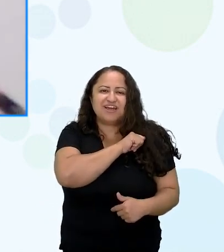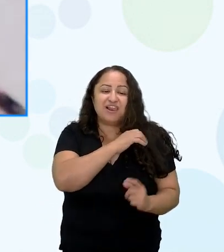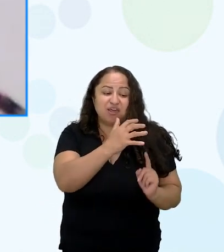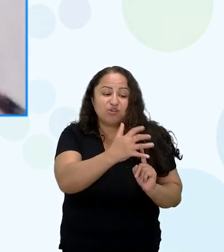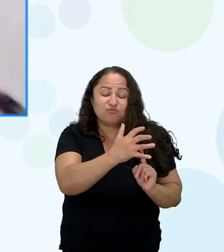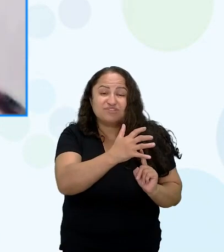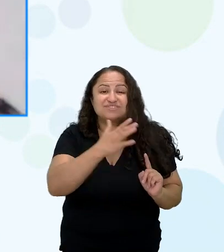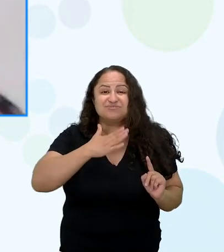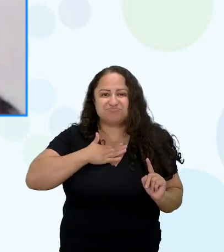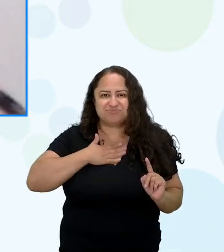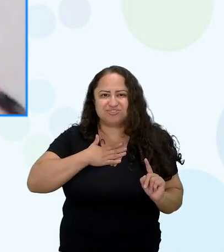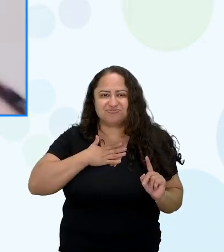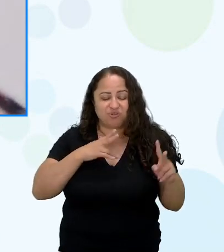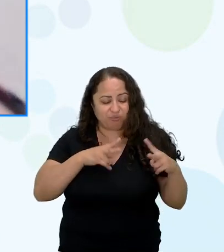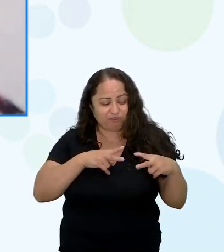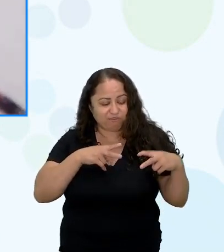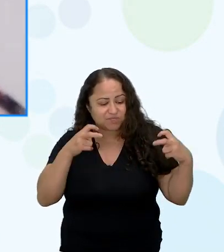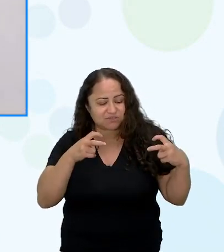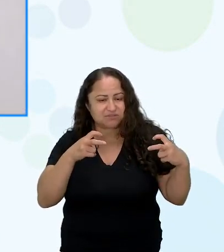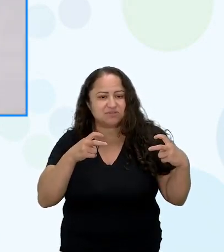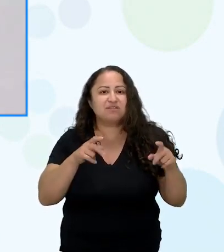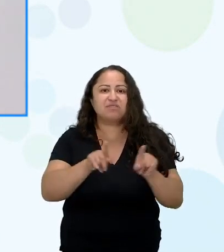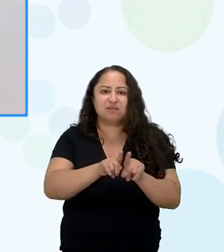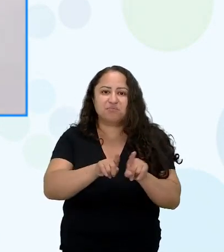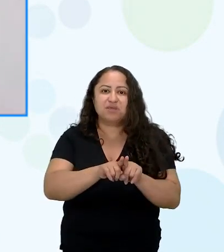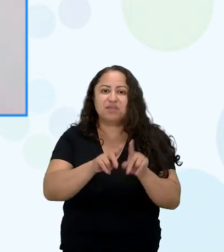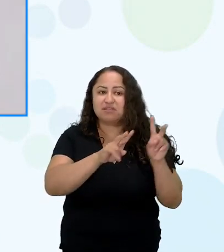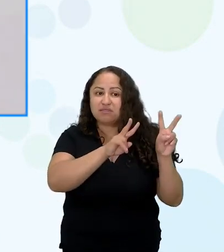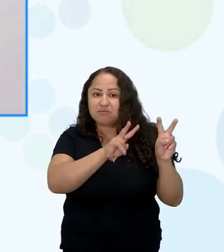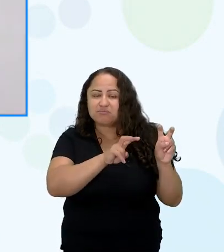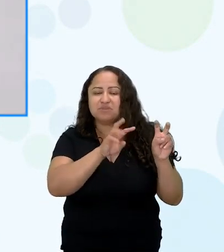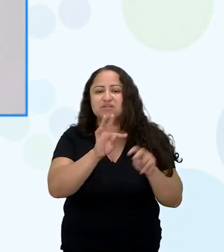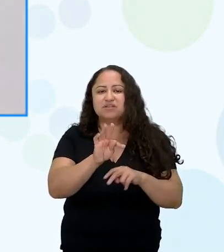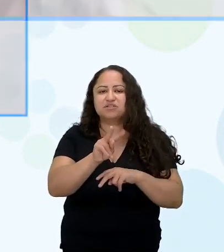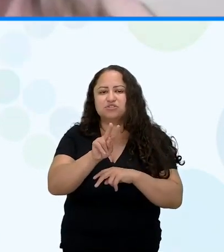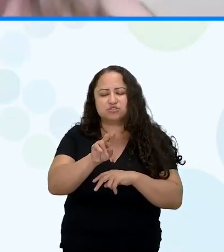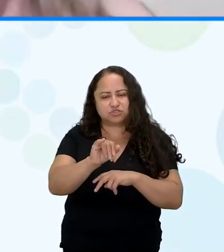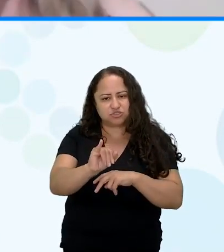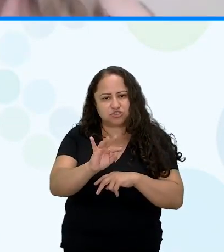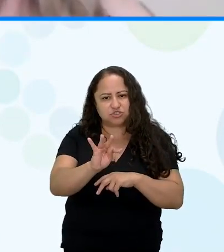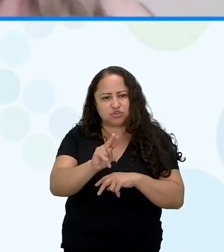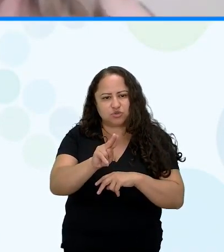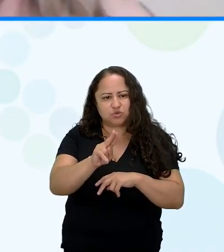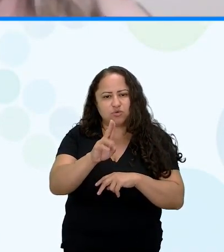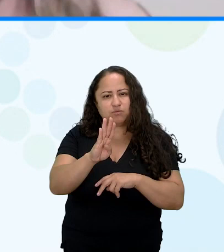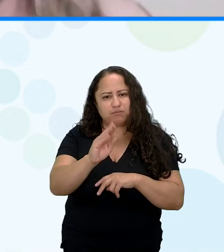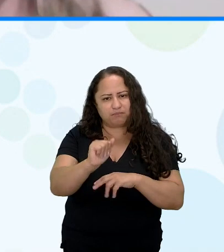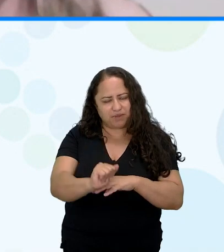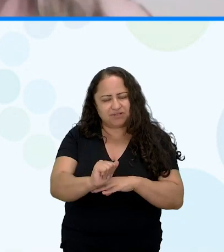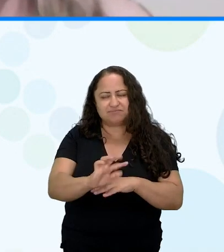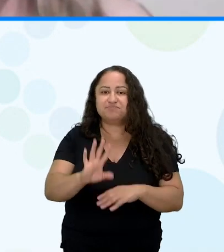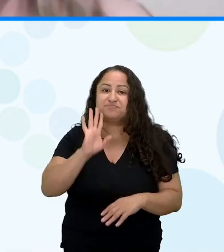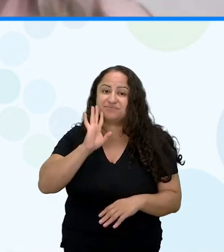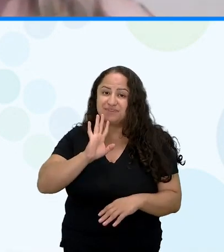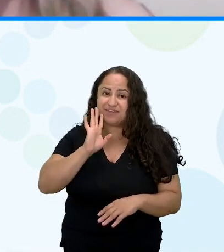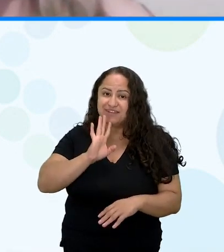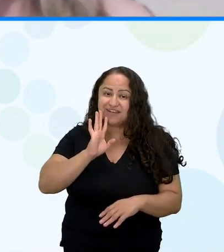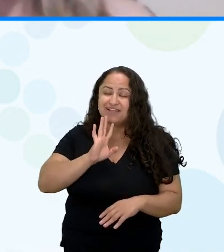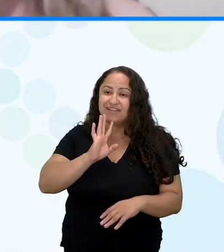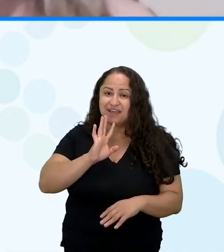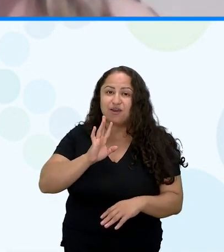isso aí refletiu bastante na personagem de Tituba. Obrigada. Obrigada. Que legal ouvir esses